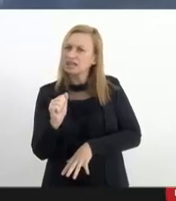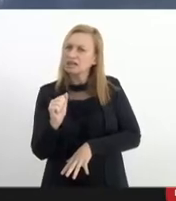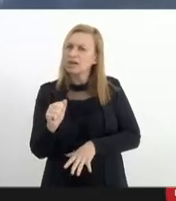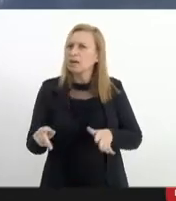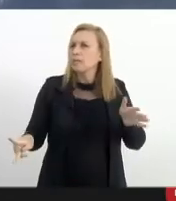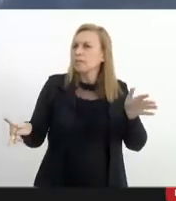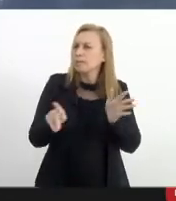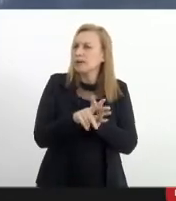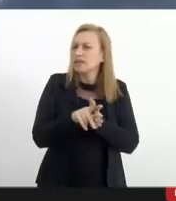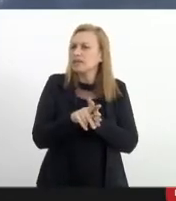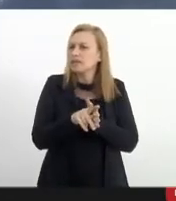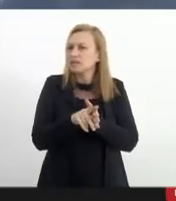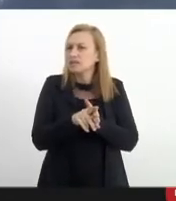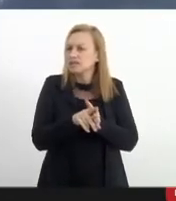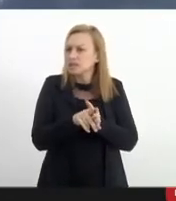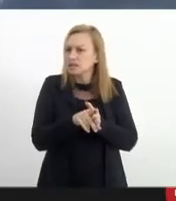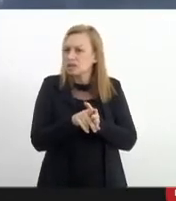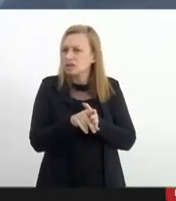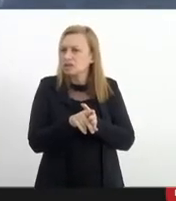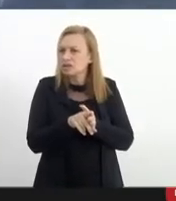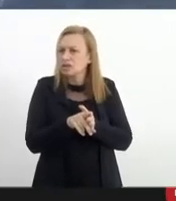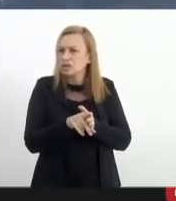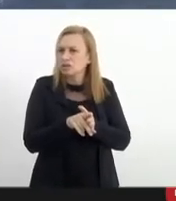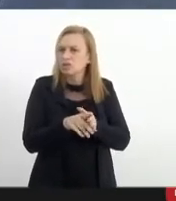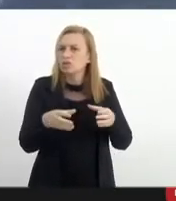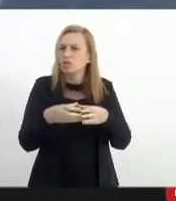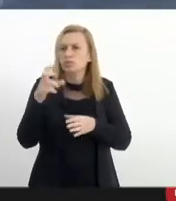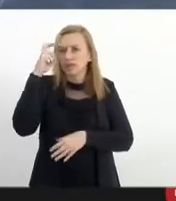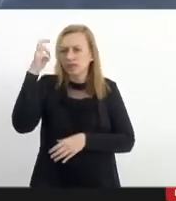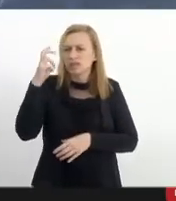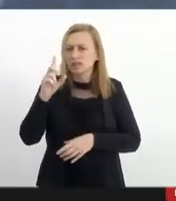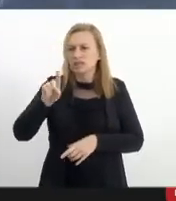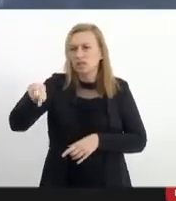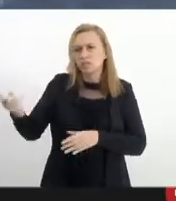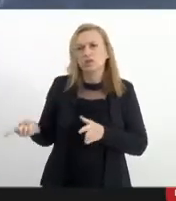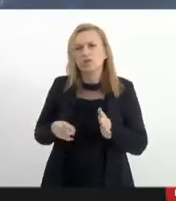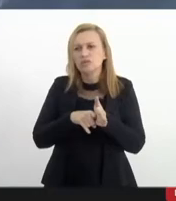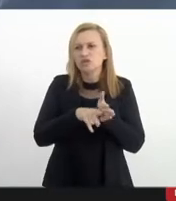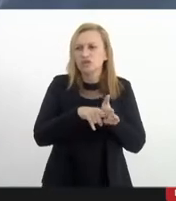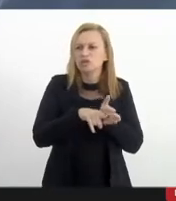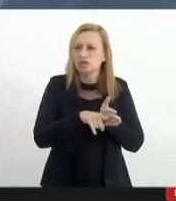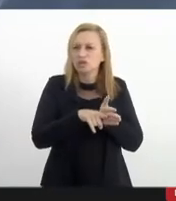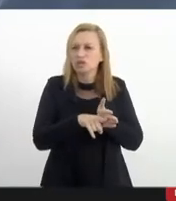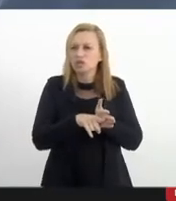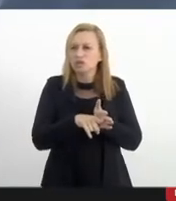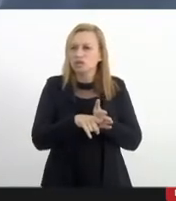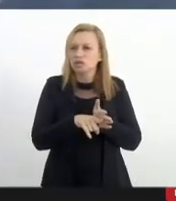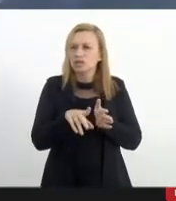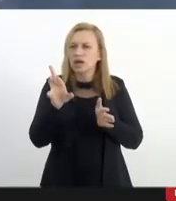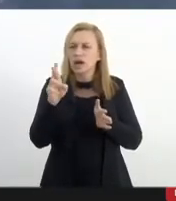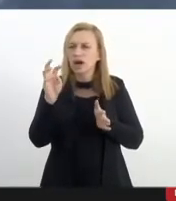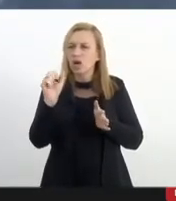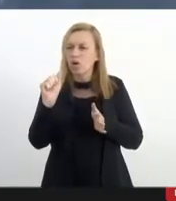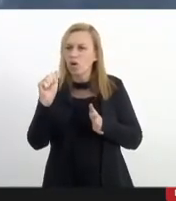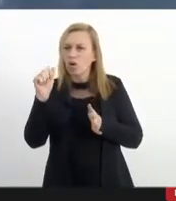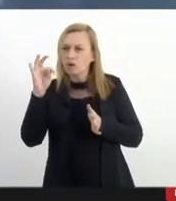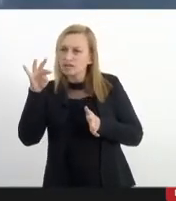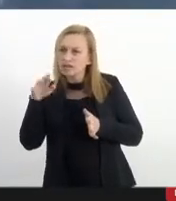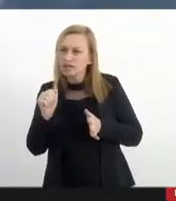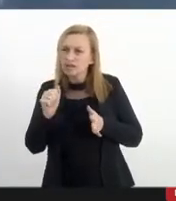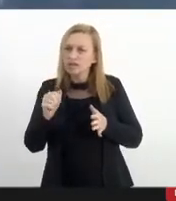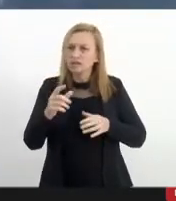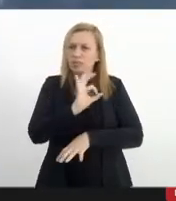parte do que foi a inteligência e passou para a investigação as rotas da entrada da polícia no Jacarezinho.